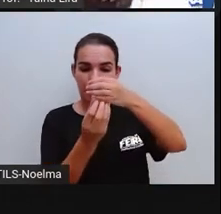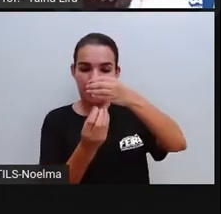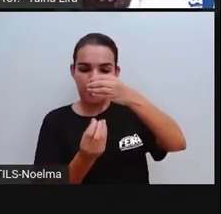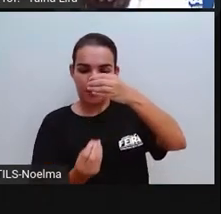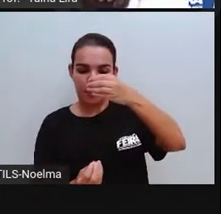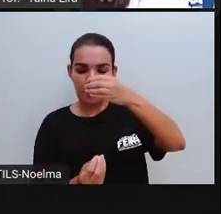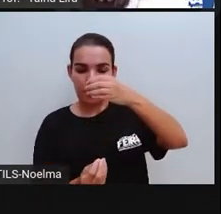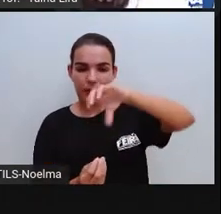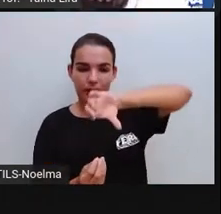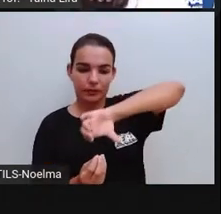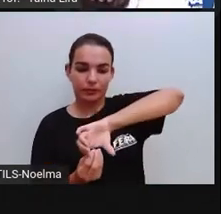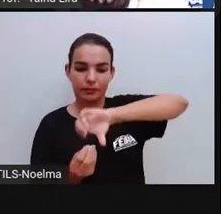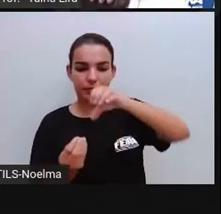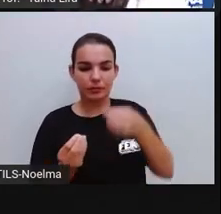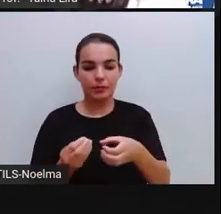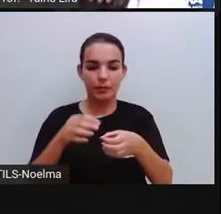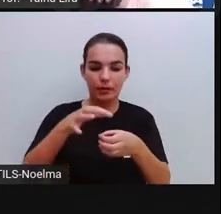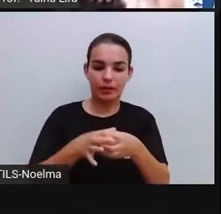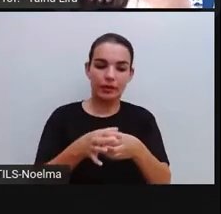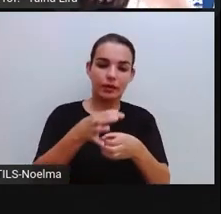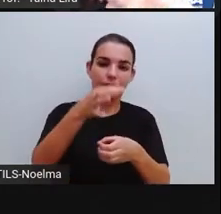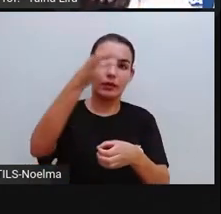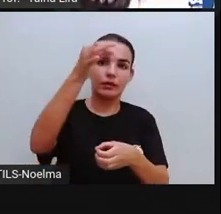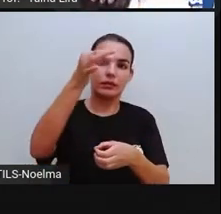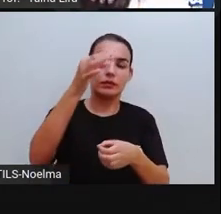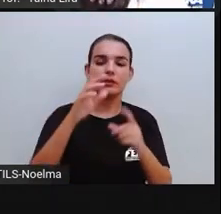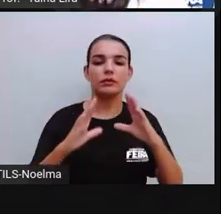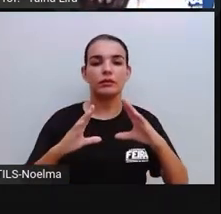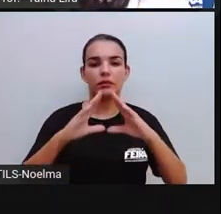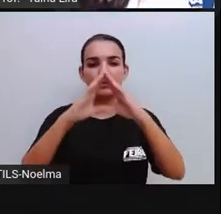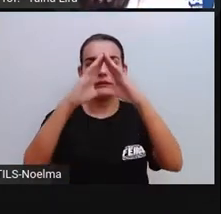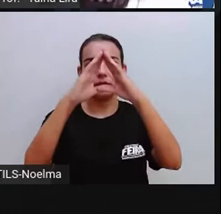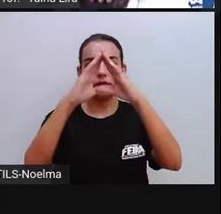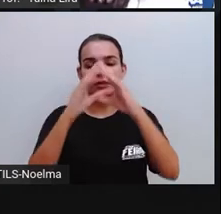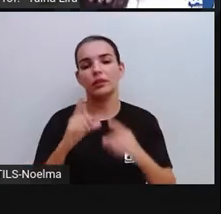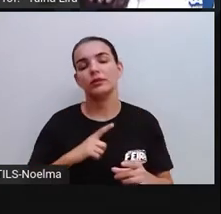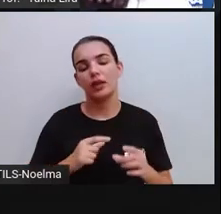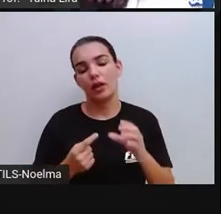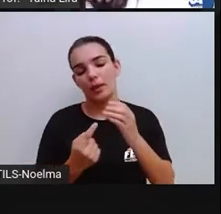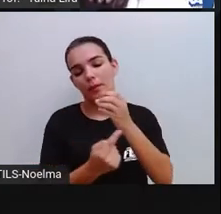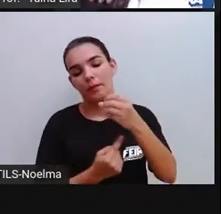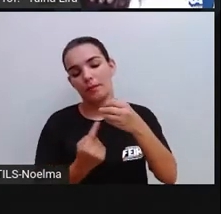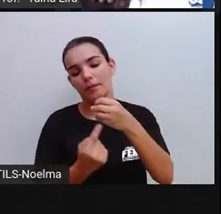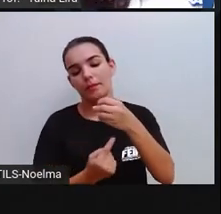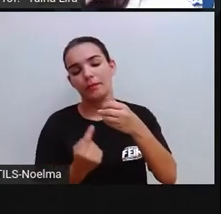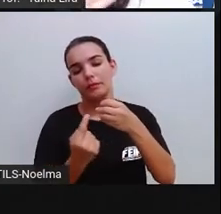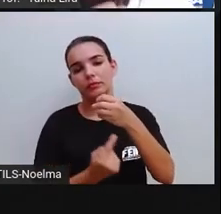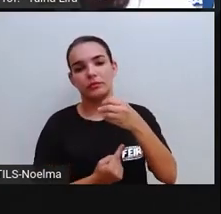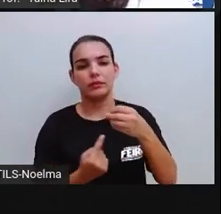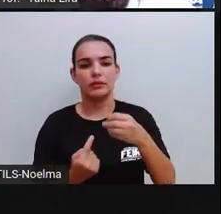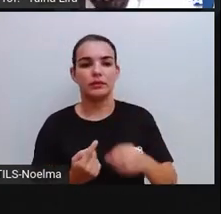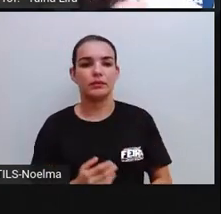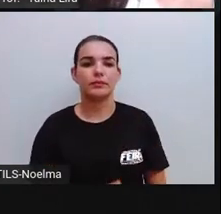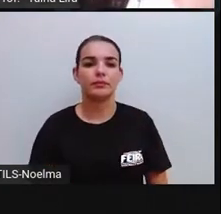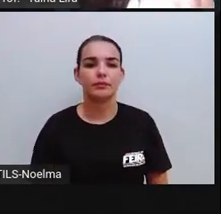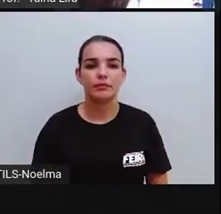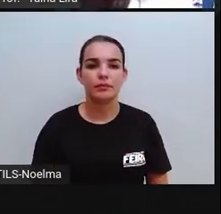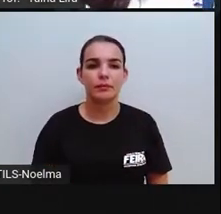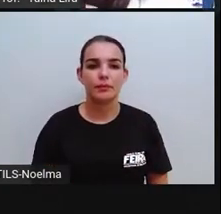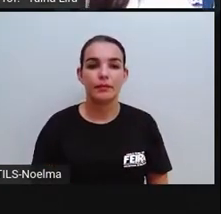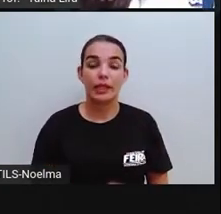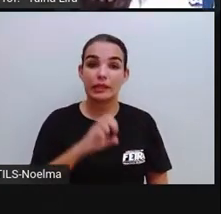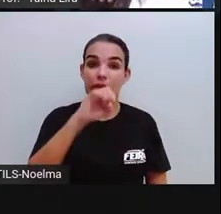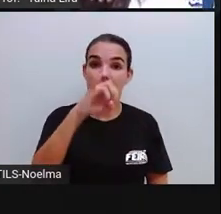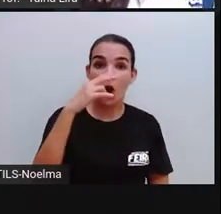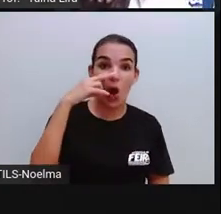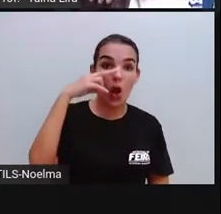Então, essa pontinha que sobe aí lembra o triângulo, mas a parte, né, arredondada embaixo vai lembrar o círculo. Se eu